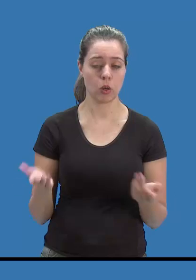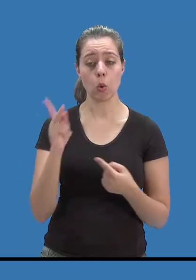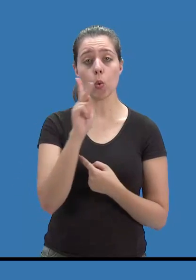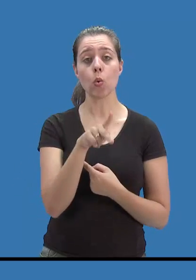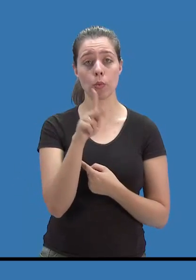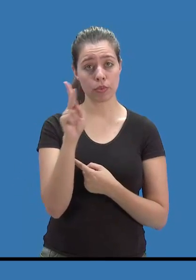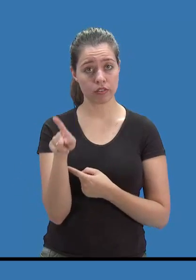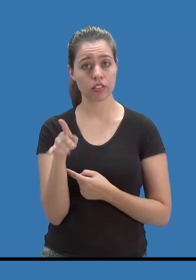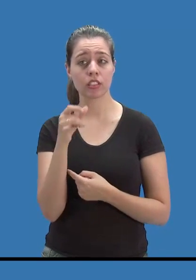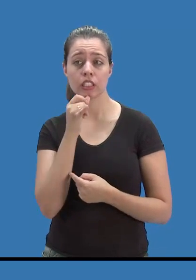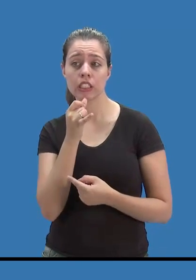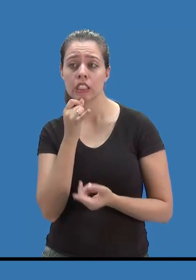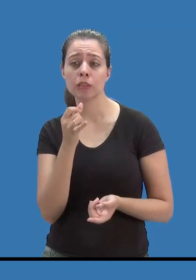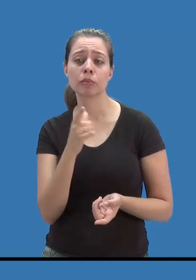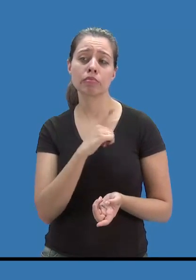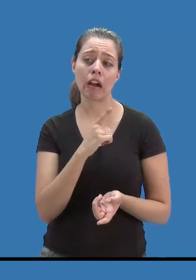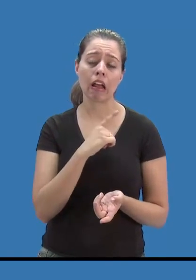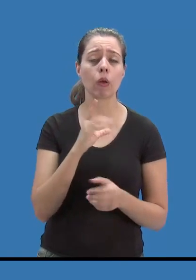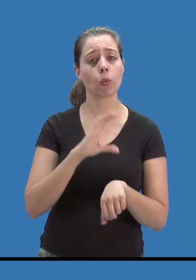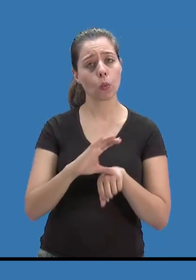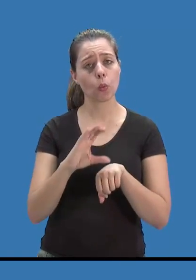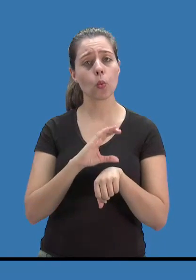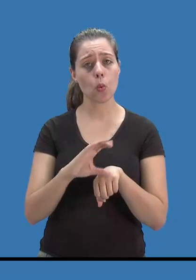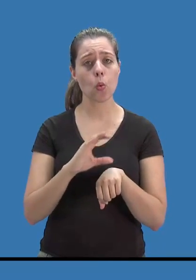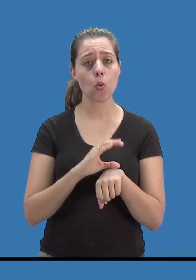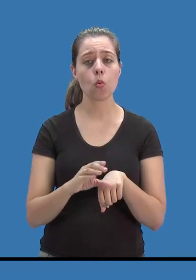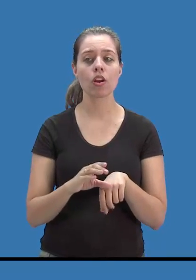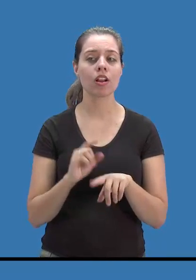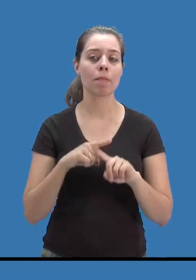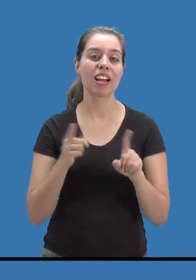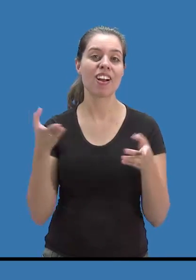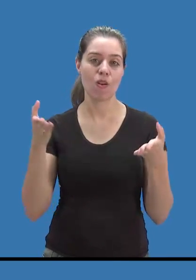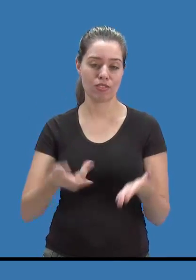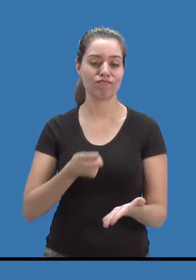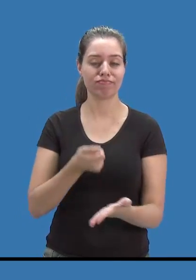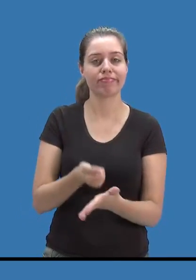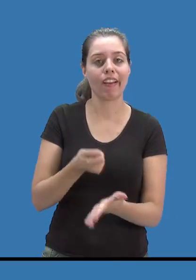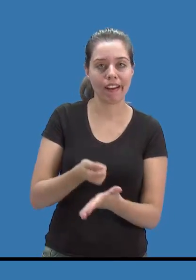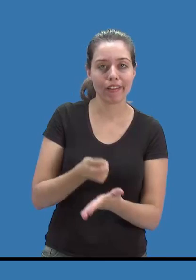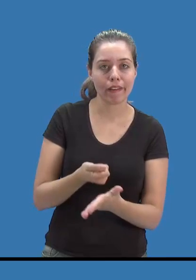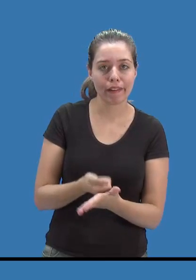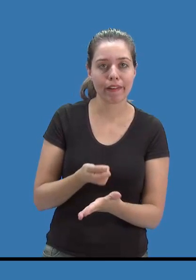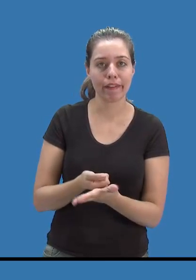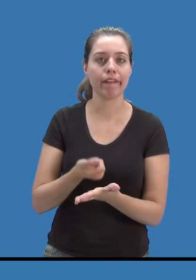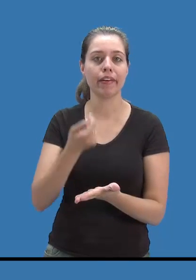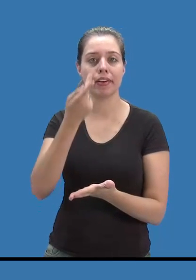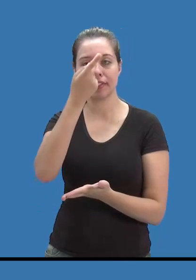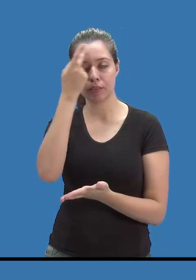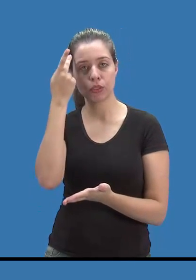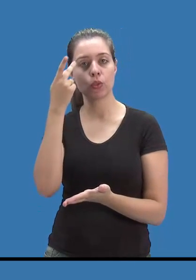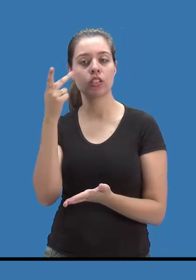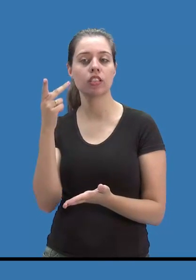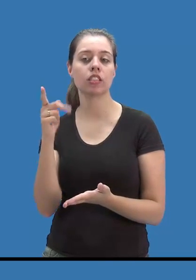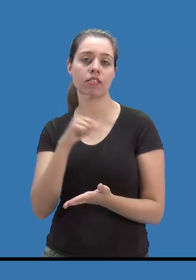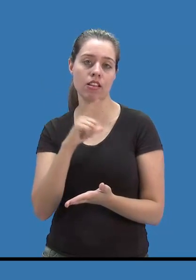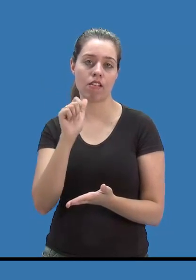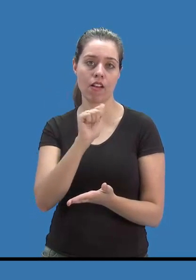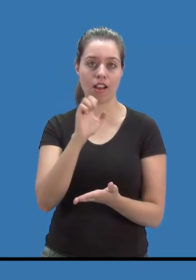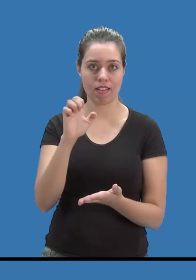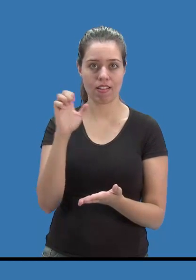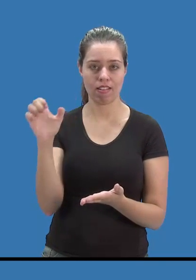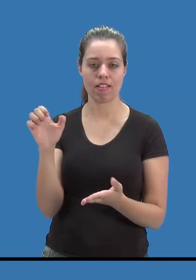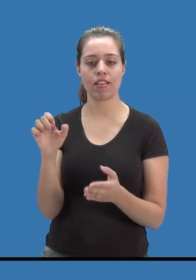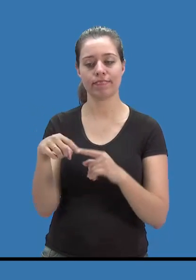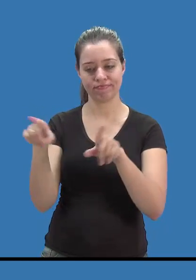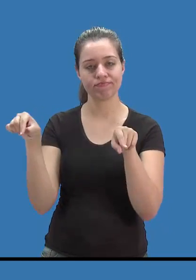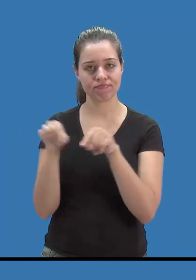o professor que, de repente, ele fez uma capacitação e hoje é obrigatório para quem vai realizar o AEE, tem que ter uma